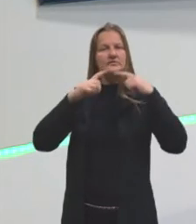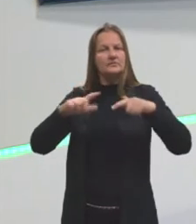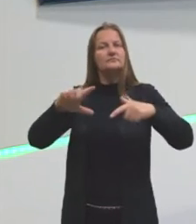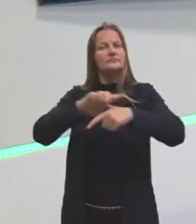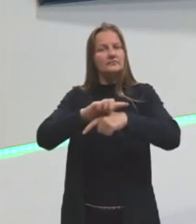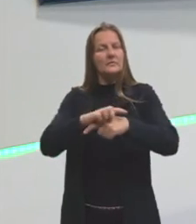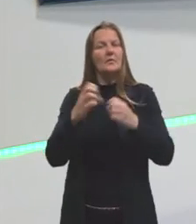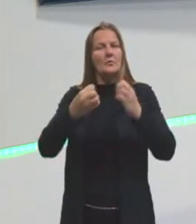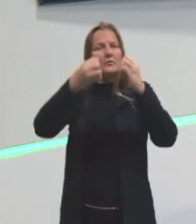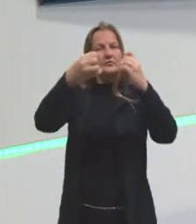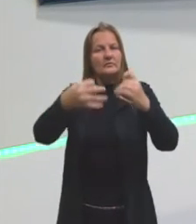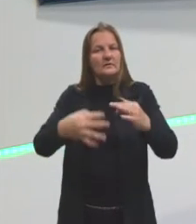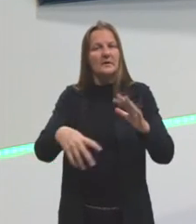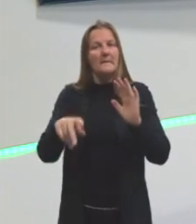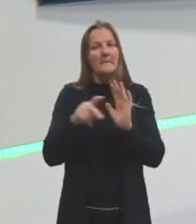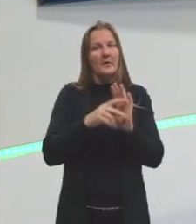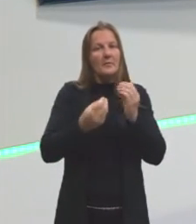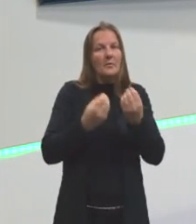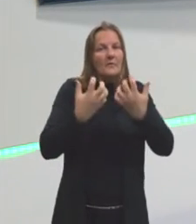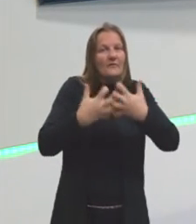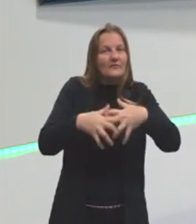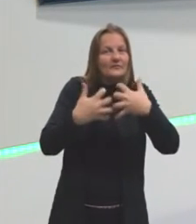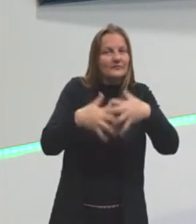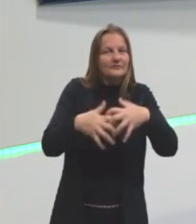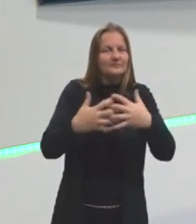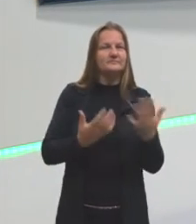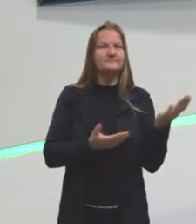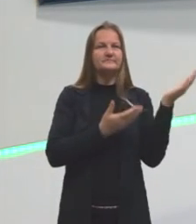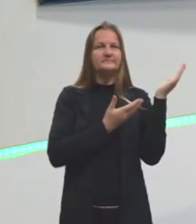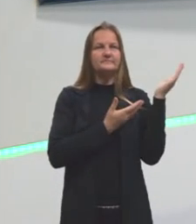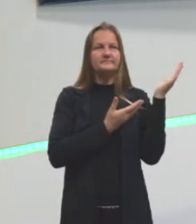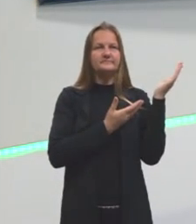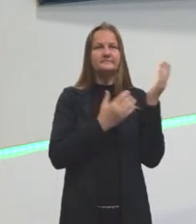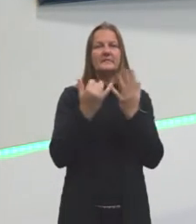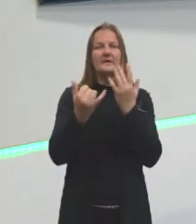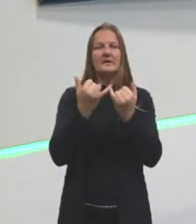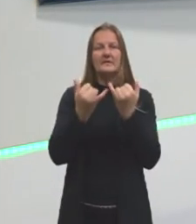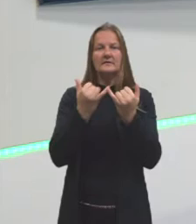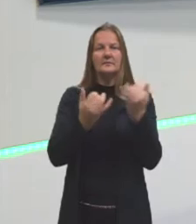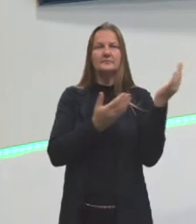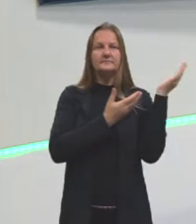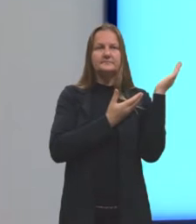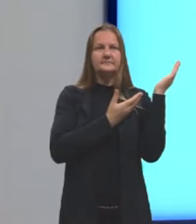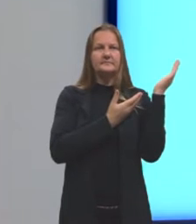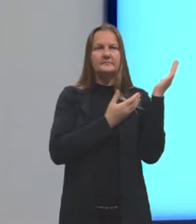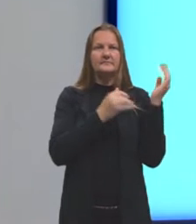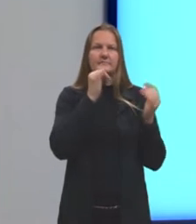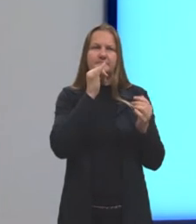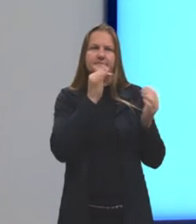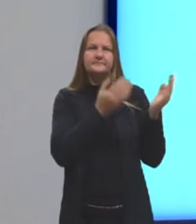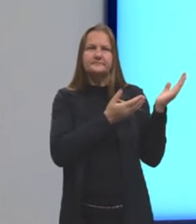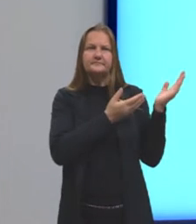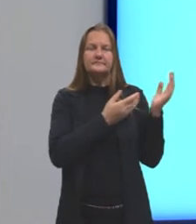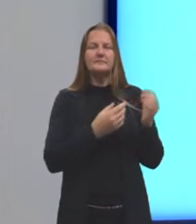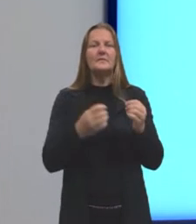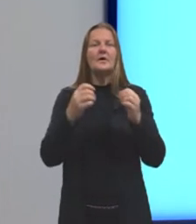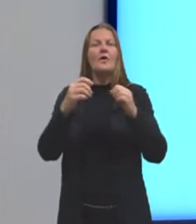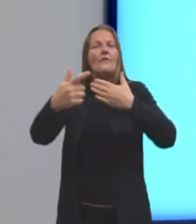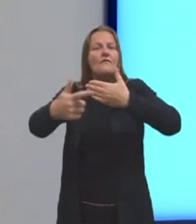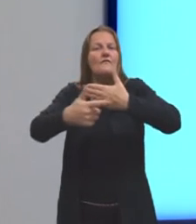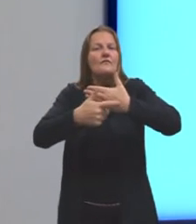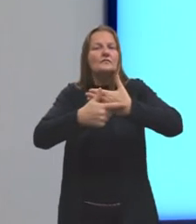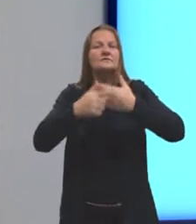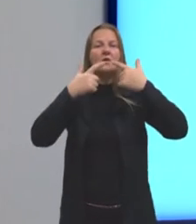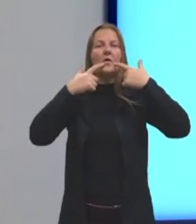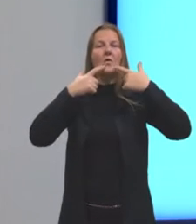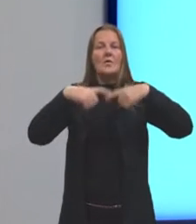o próprio código. Olhem aqui esse exemplo. Aqui eu trouxe um quadrinho sobre as funções da linguagem.